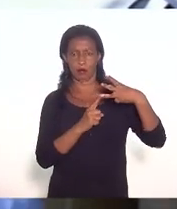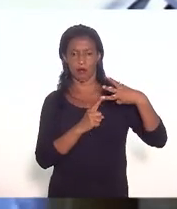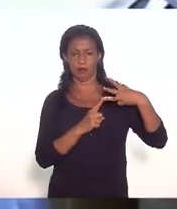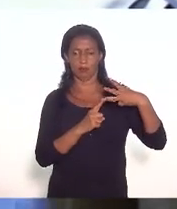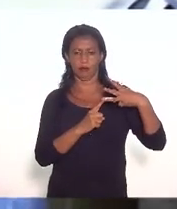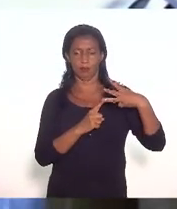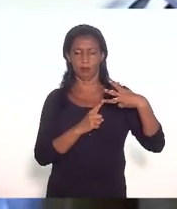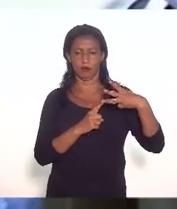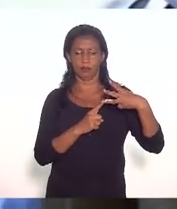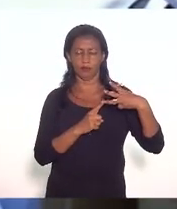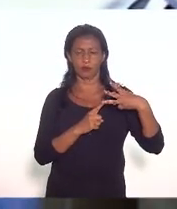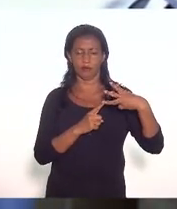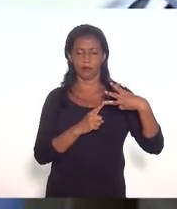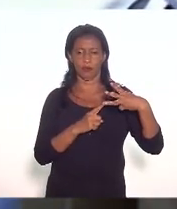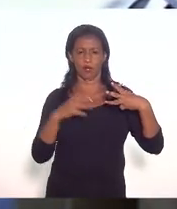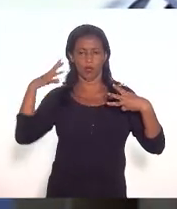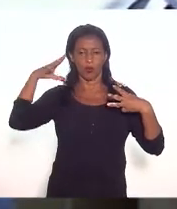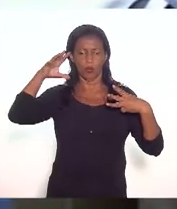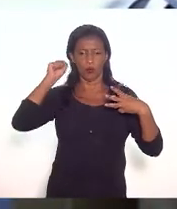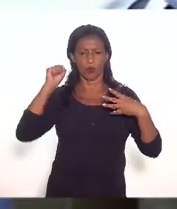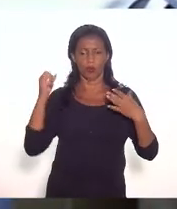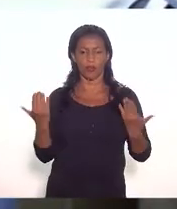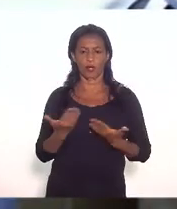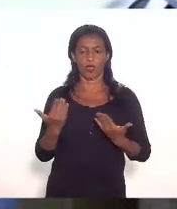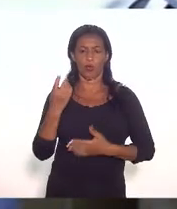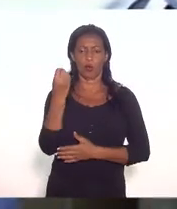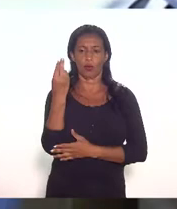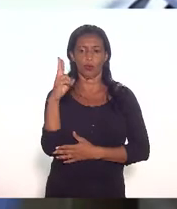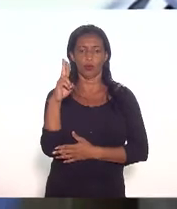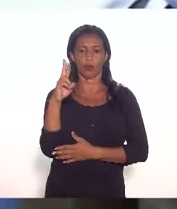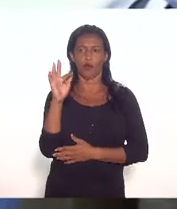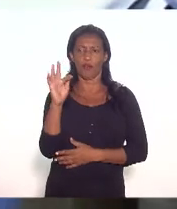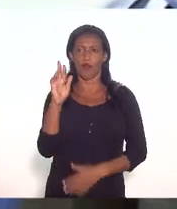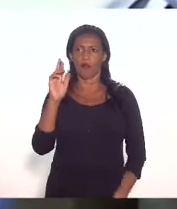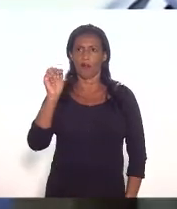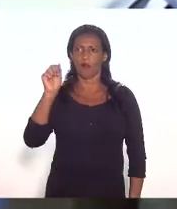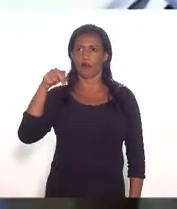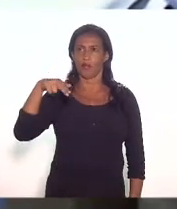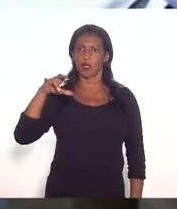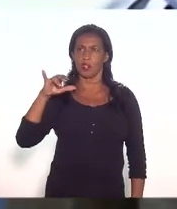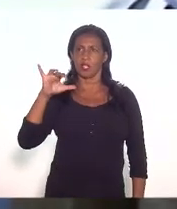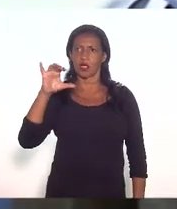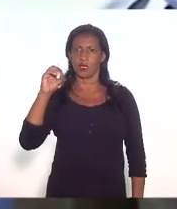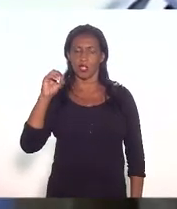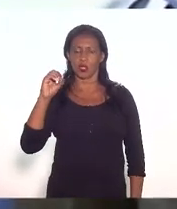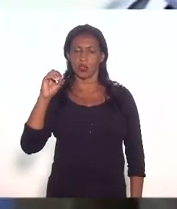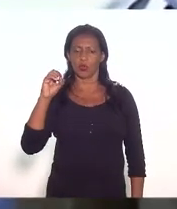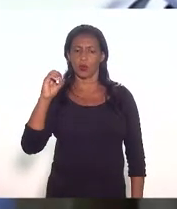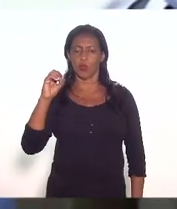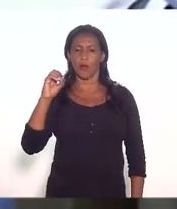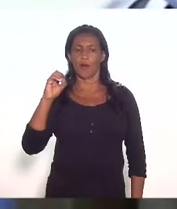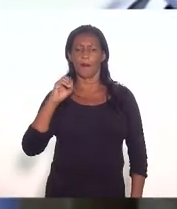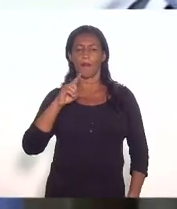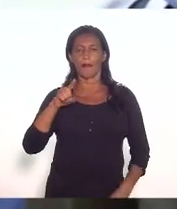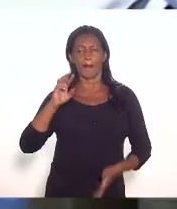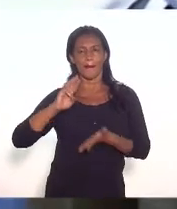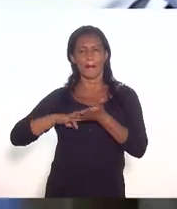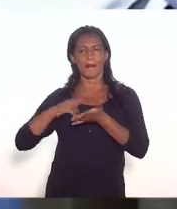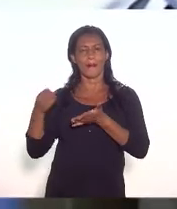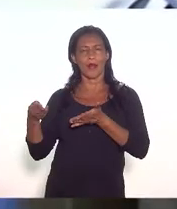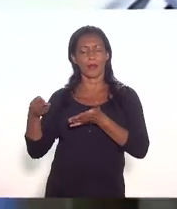vou ouvir agora o doutor Francisco José Roberto São Pinto membro do conselho de administração